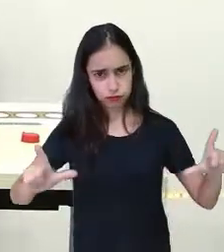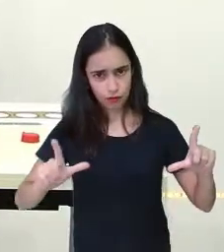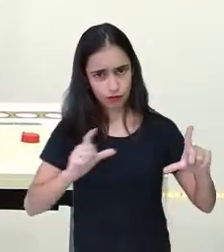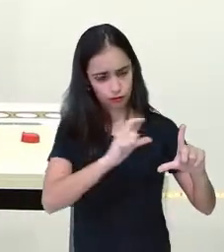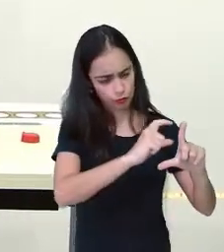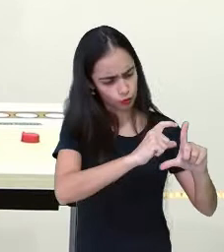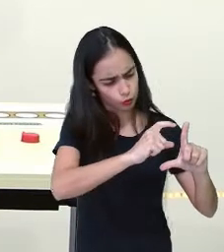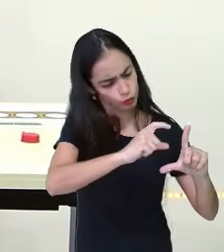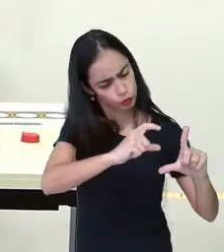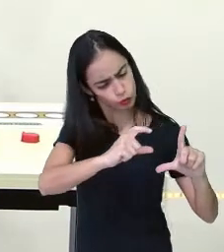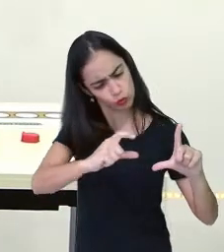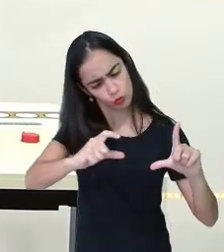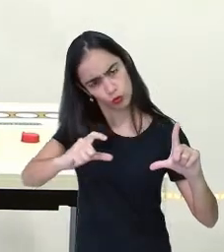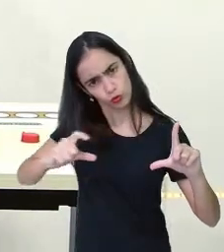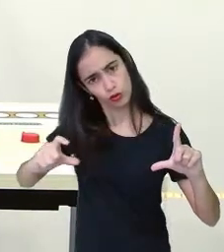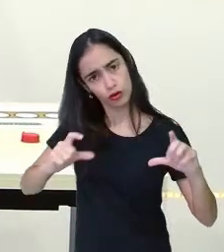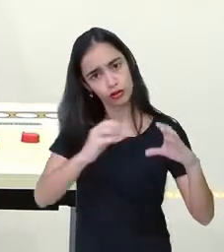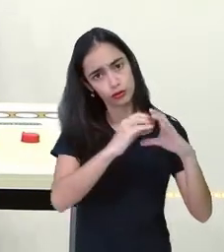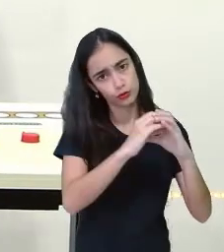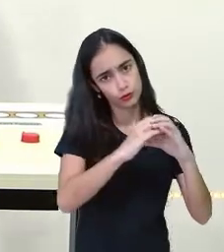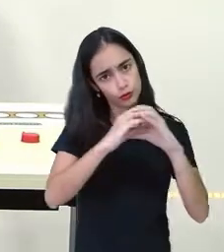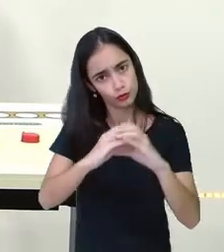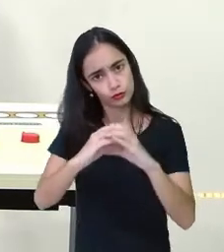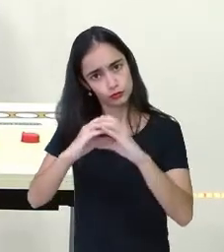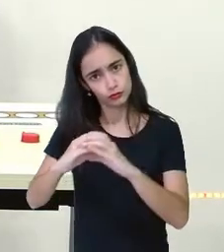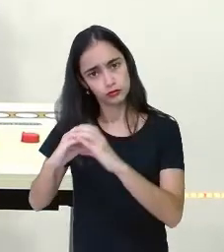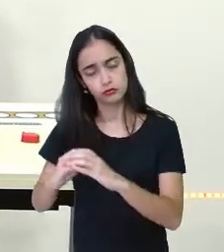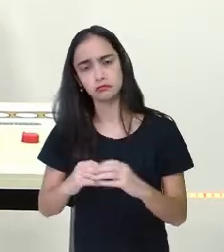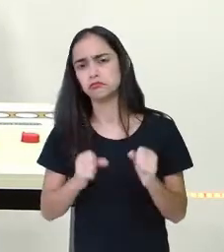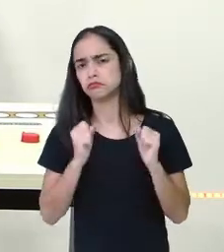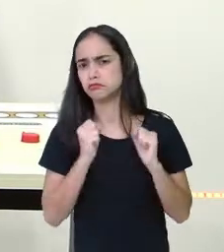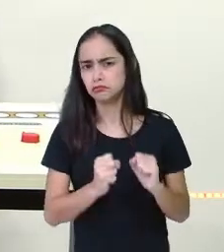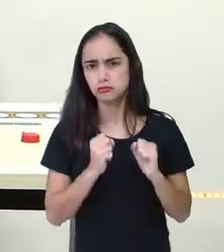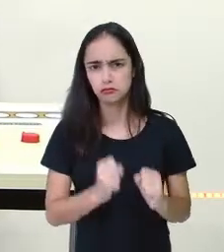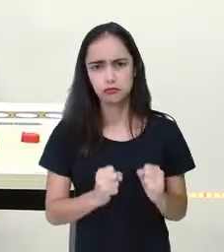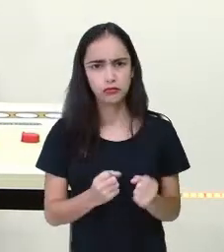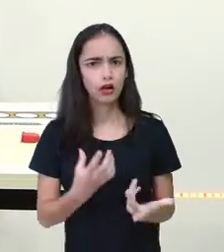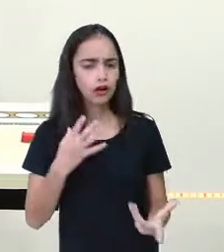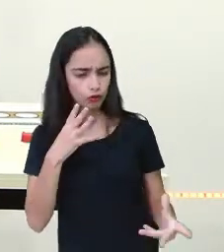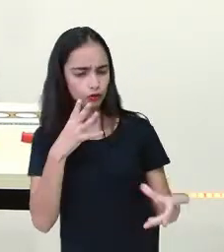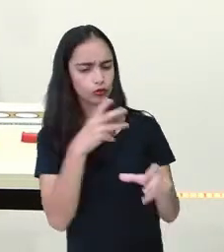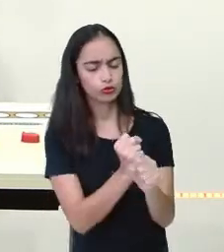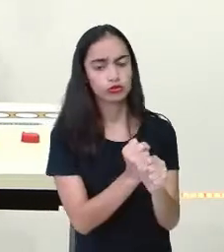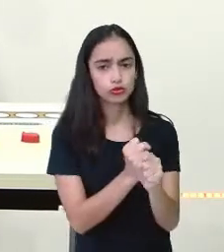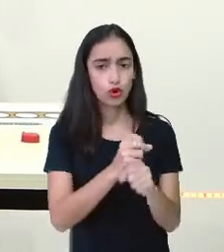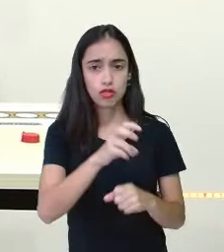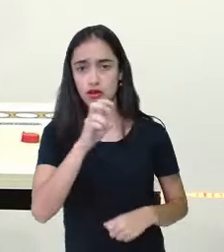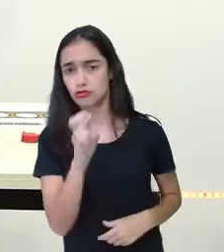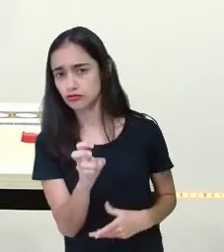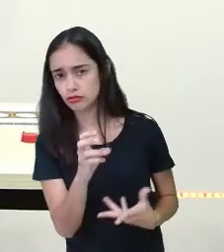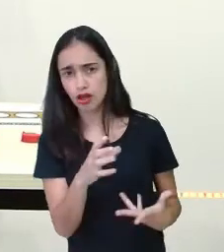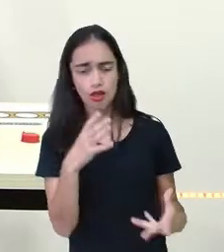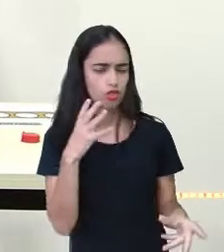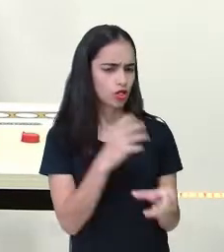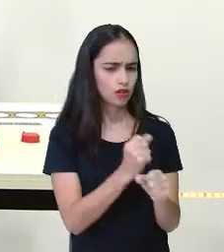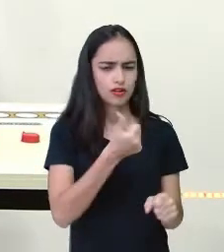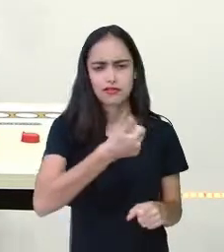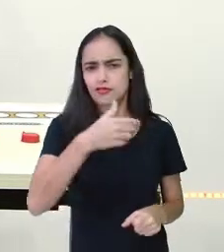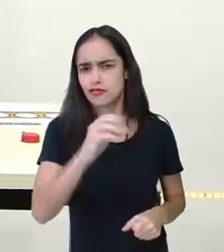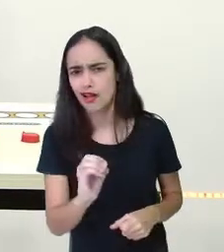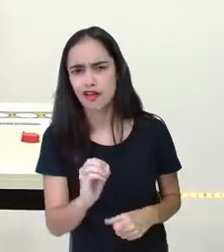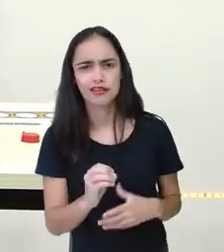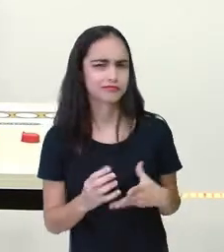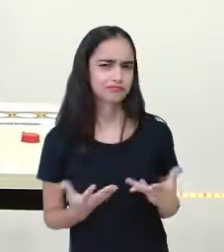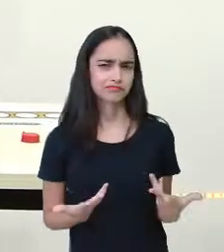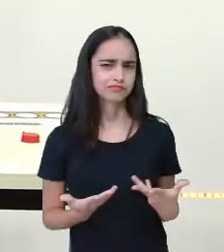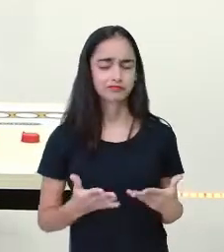pode disputar, em vez de ser jogo do total 5, jogo do total 10, do total 11. Aí, você tem que fazer possíveis somas que todos